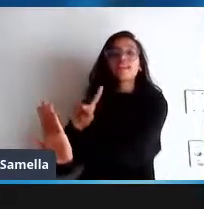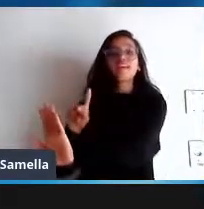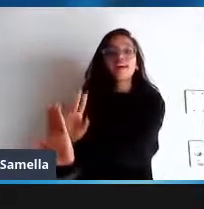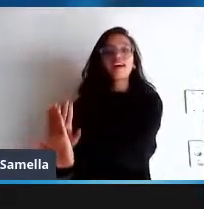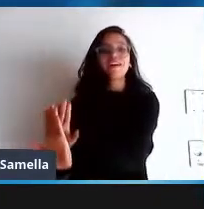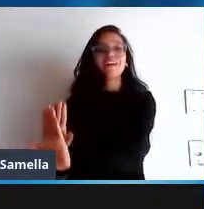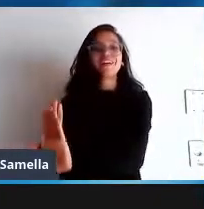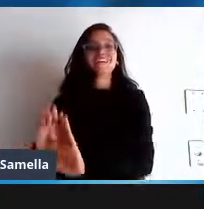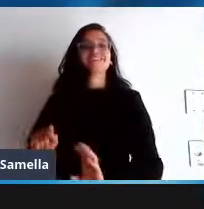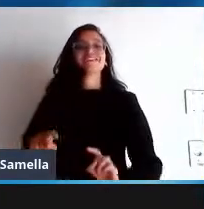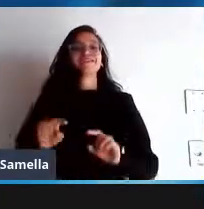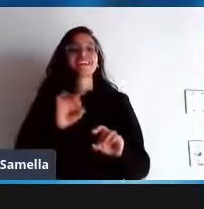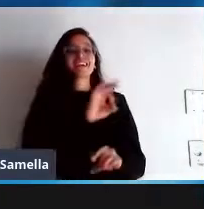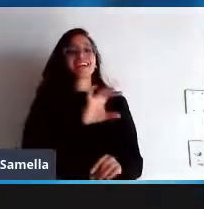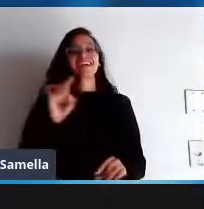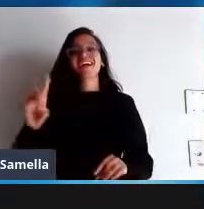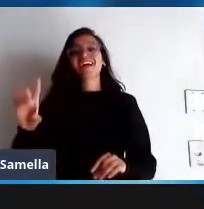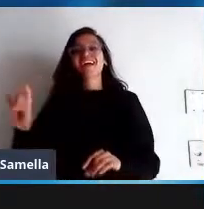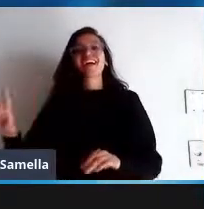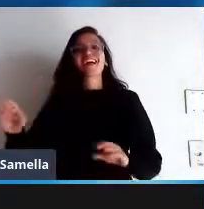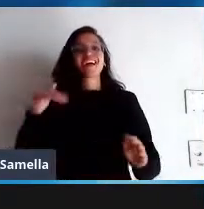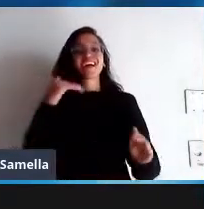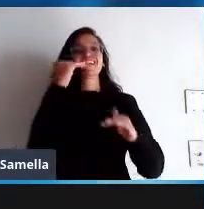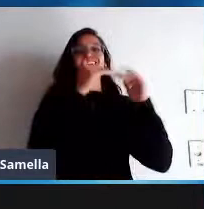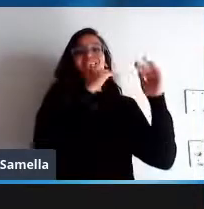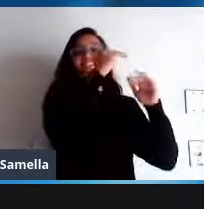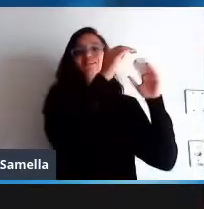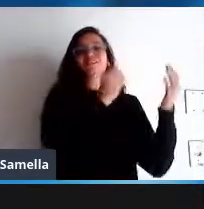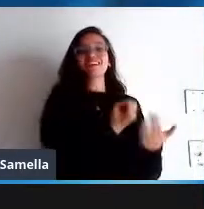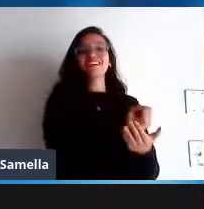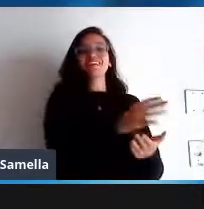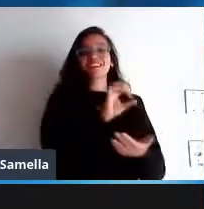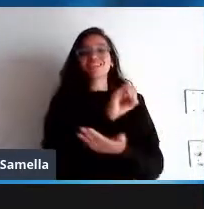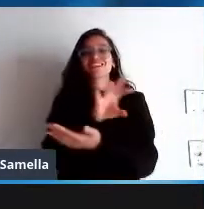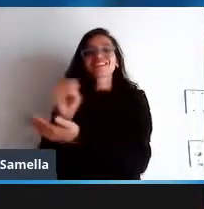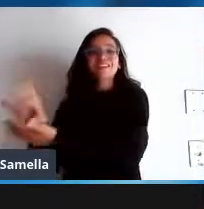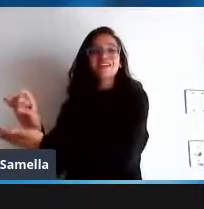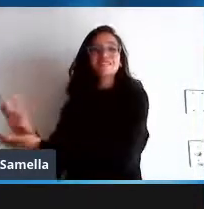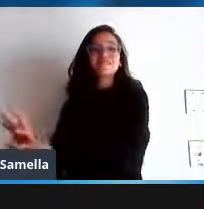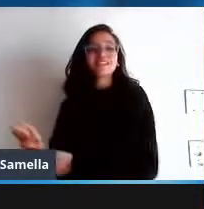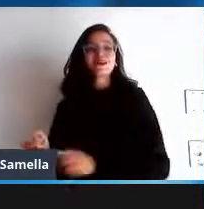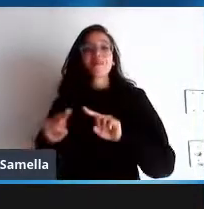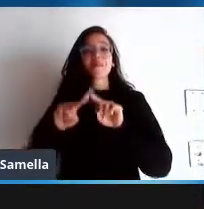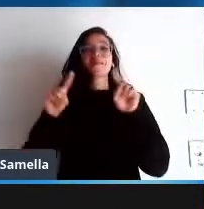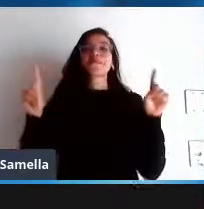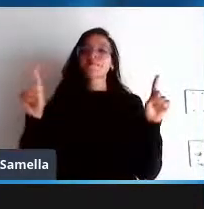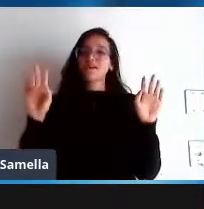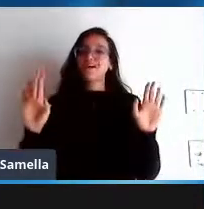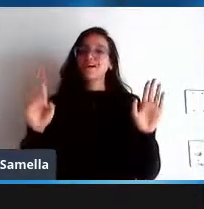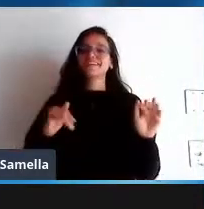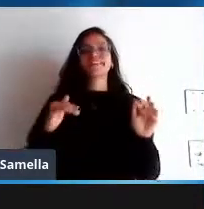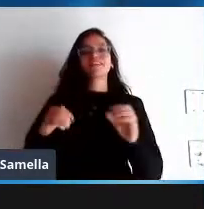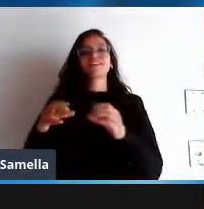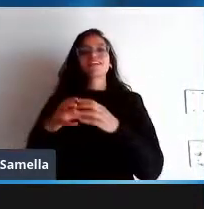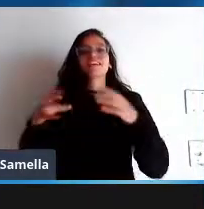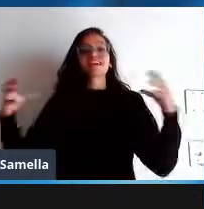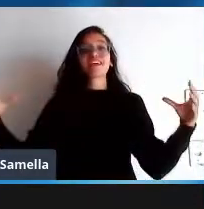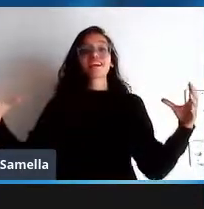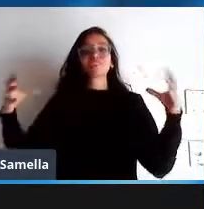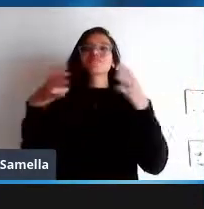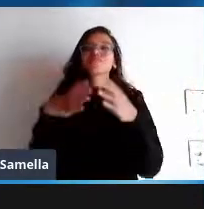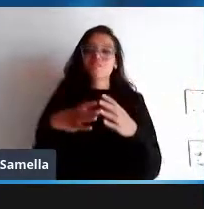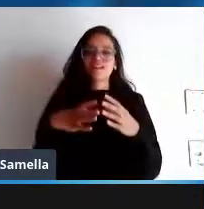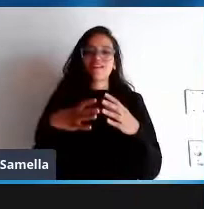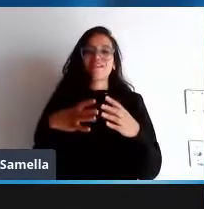e cada distribuição cada projeto tem a sua forma de lidar com isso mas o fato é grande ou pequeno o projeto o